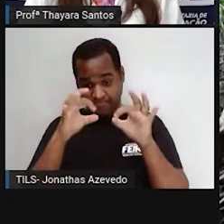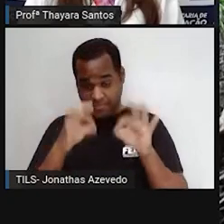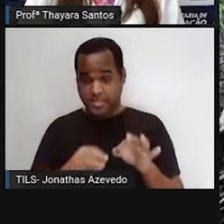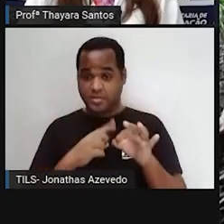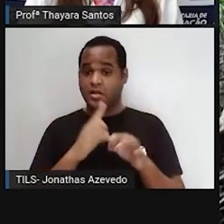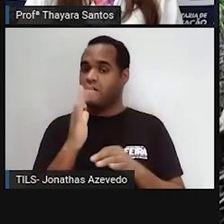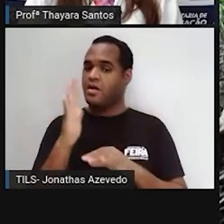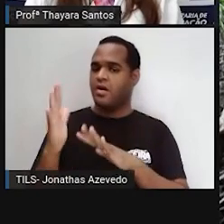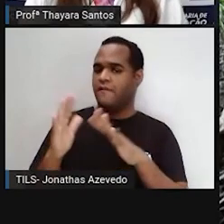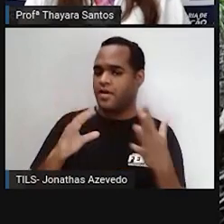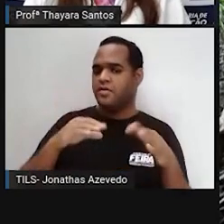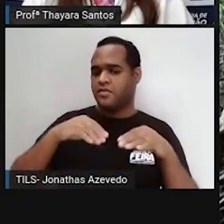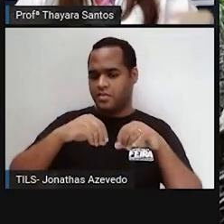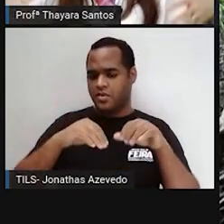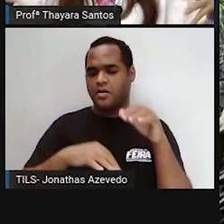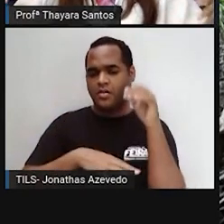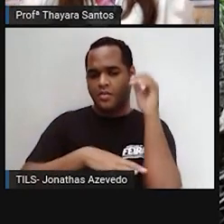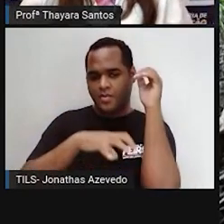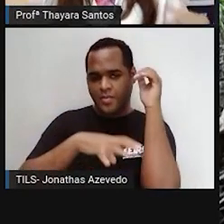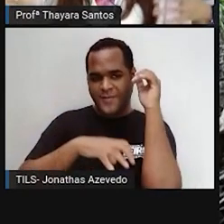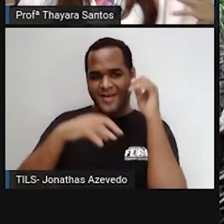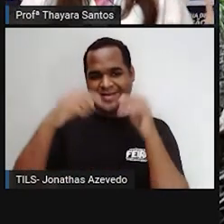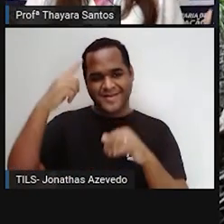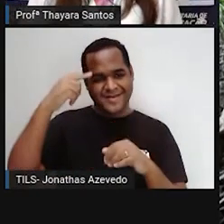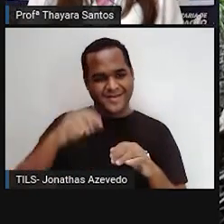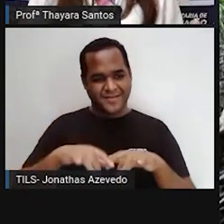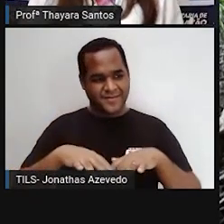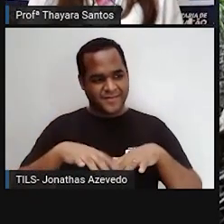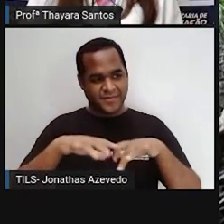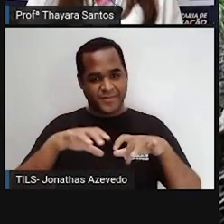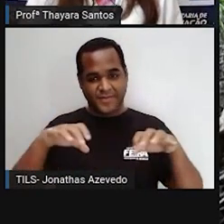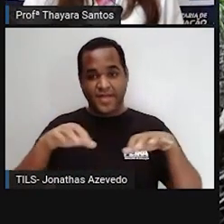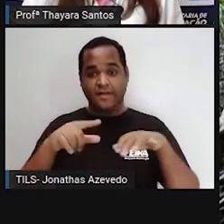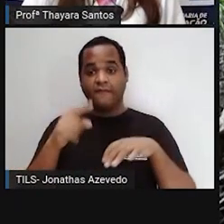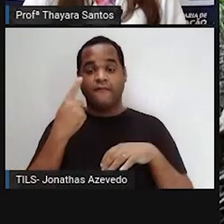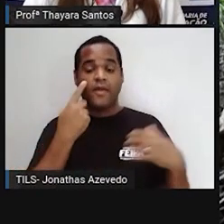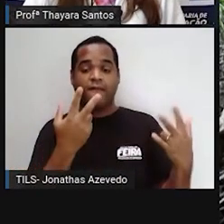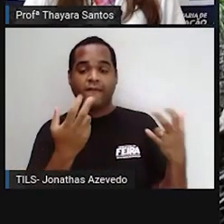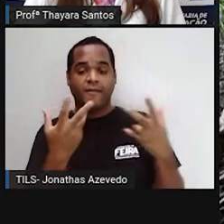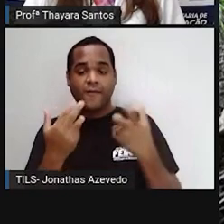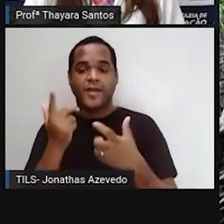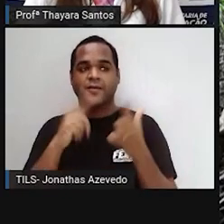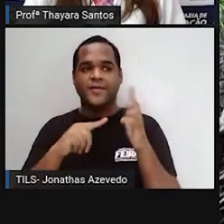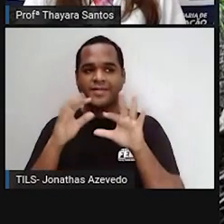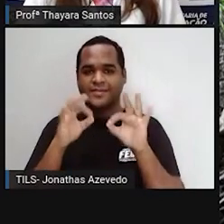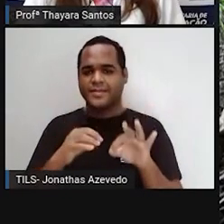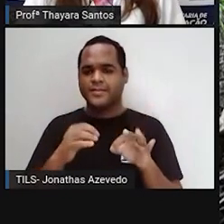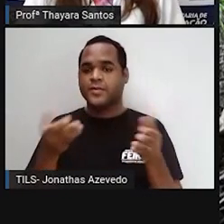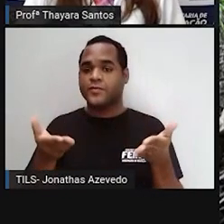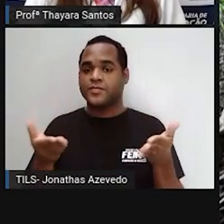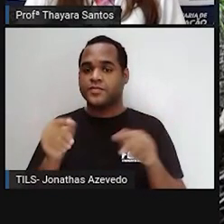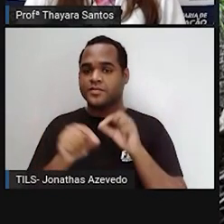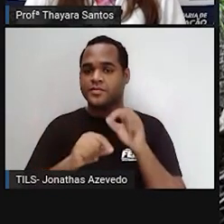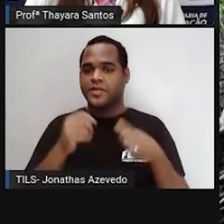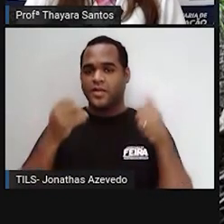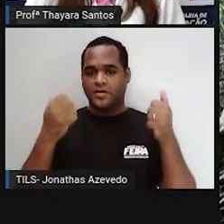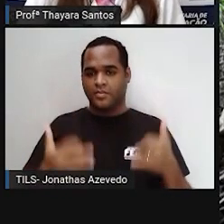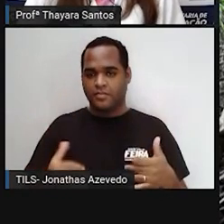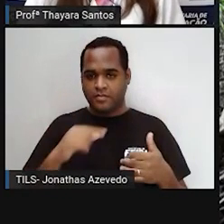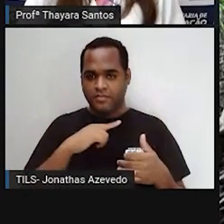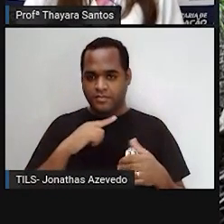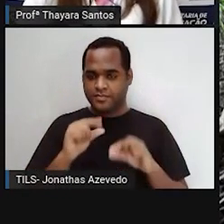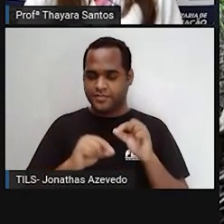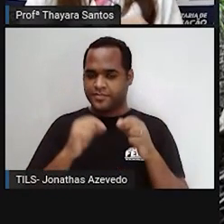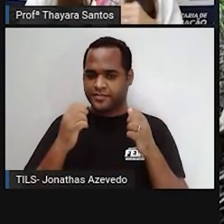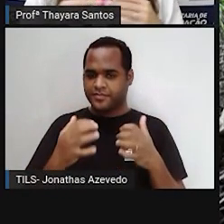plantas que têm essas raízes aqui mais altas, que ficam pra fora e a gente consegue ver. Aqui nesse caso, nesse caso aqui que eu tô mostrando pra